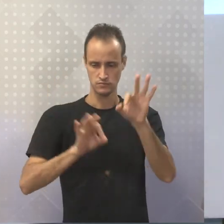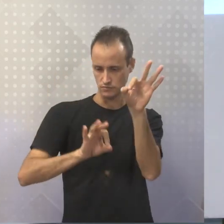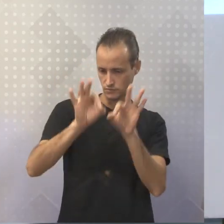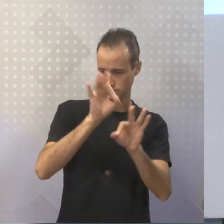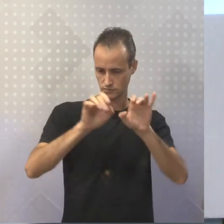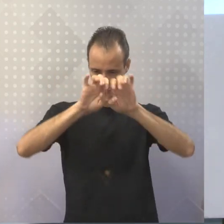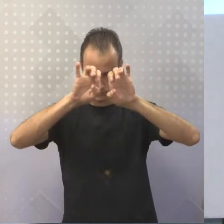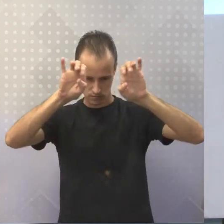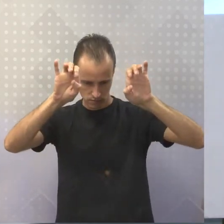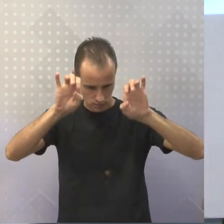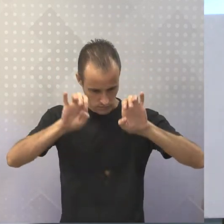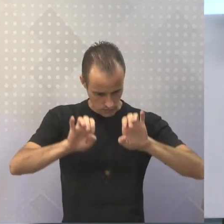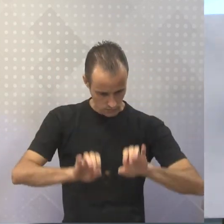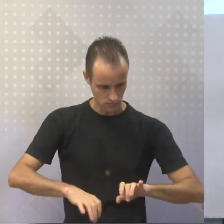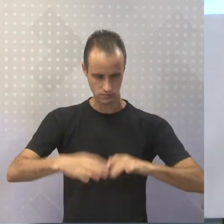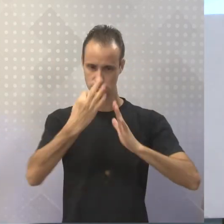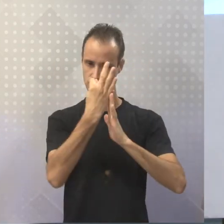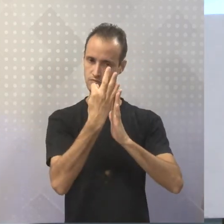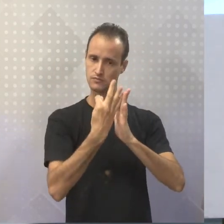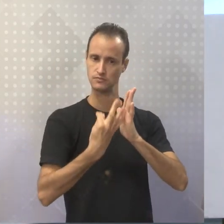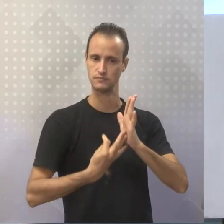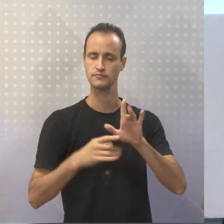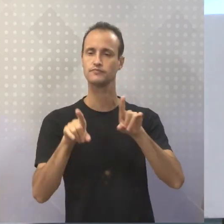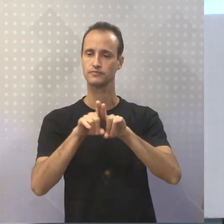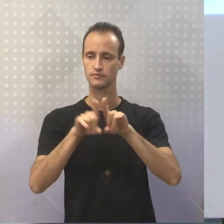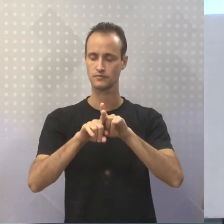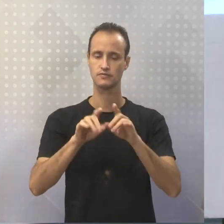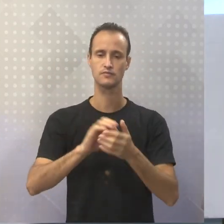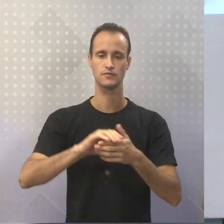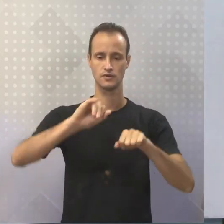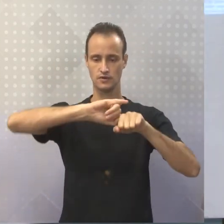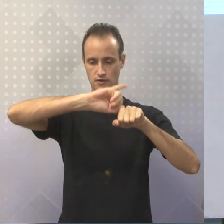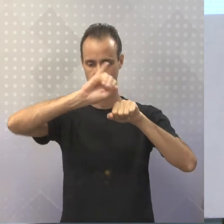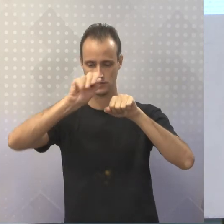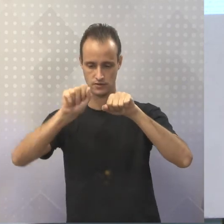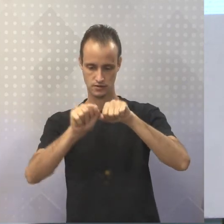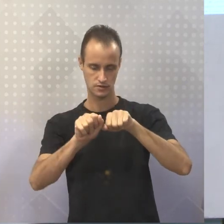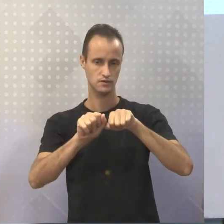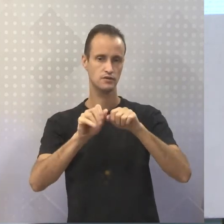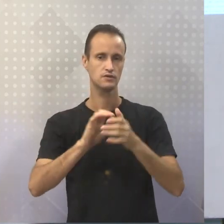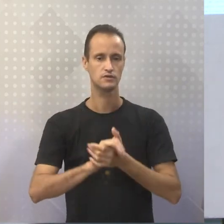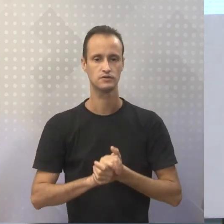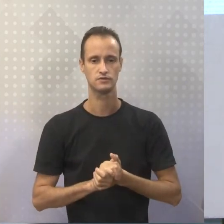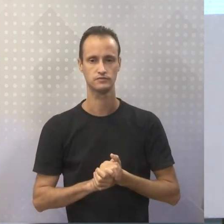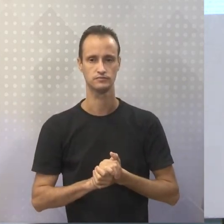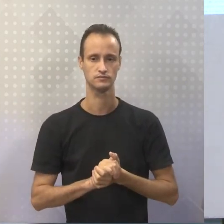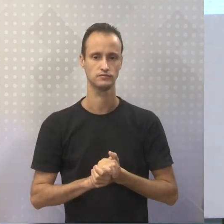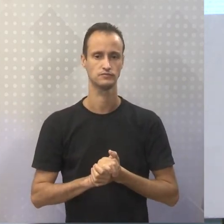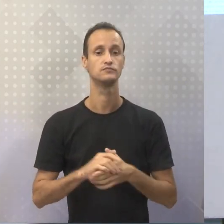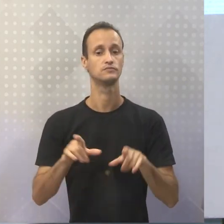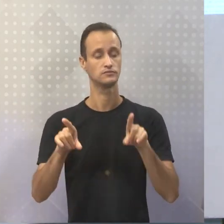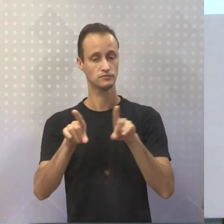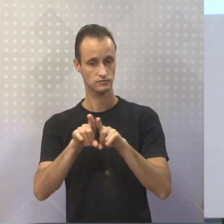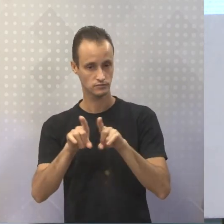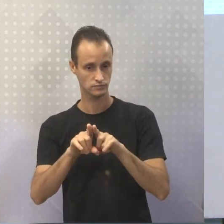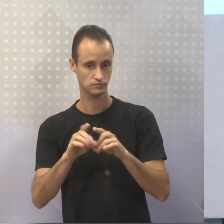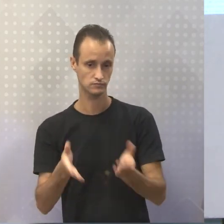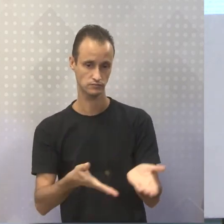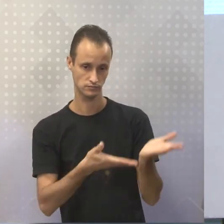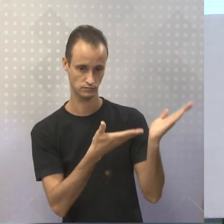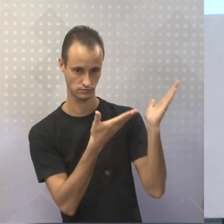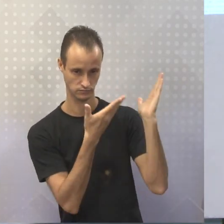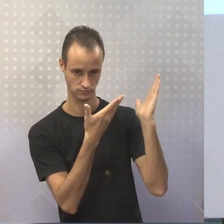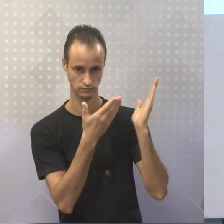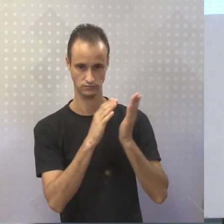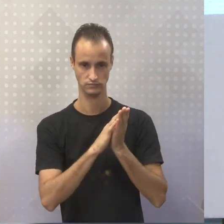construir a argumentação, né? A gente tem também aqui os adjetivos. O que acontece? Aqui, nessa